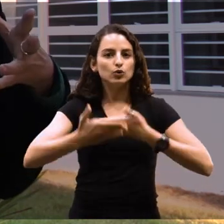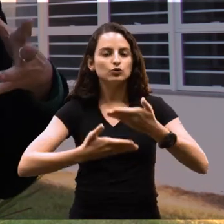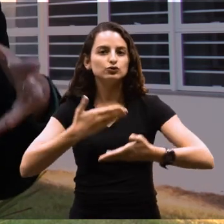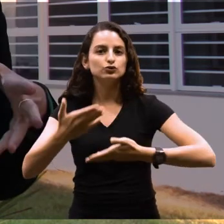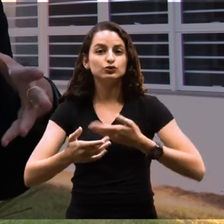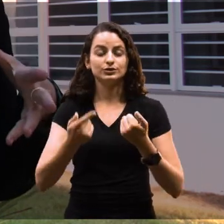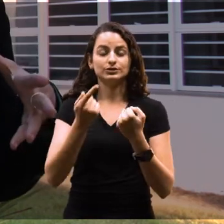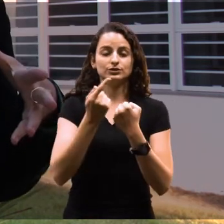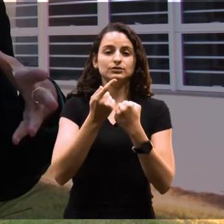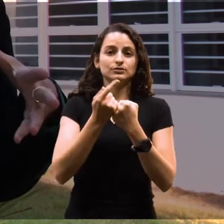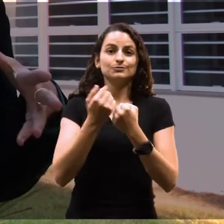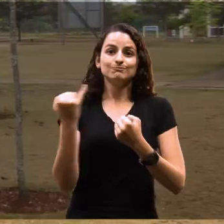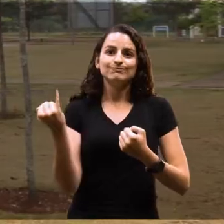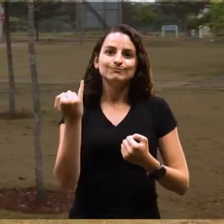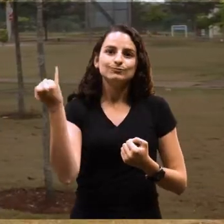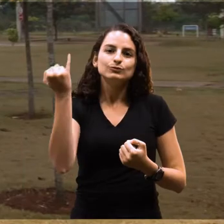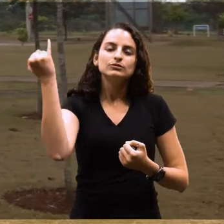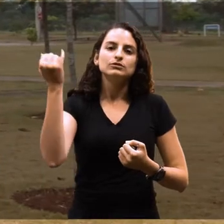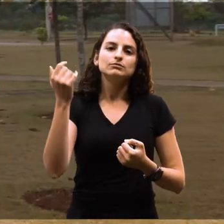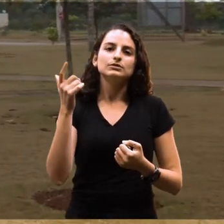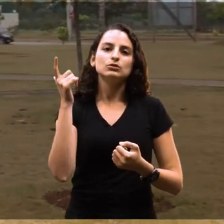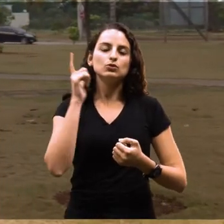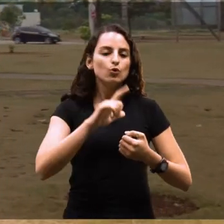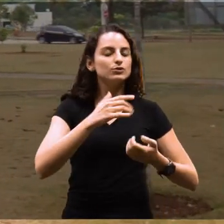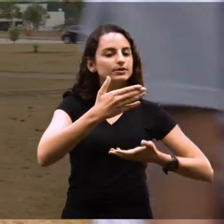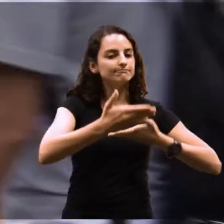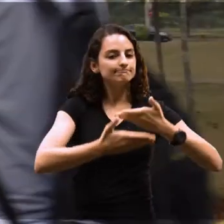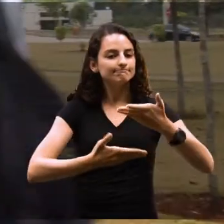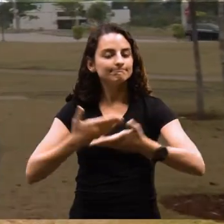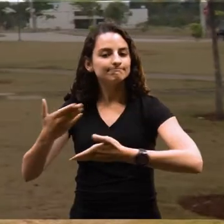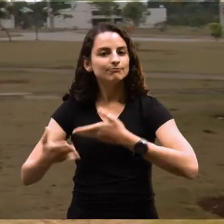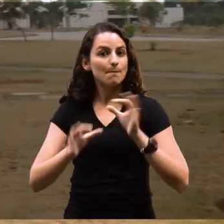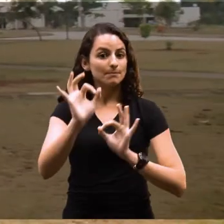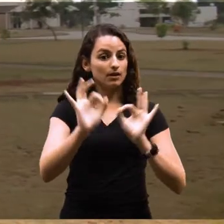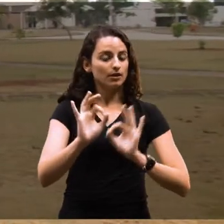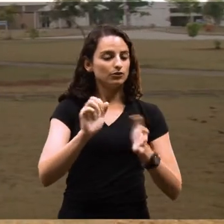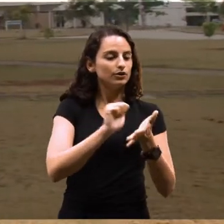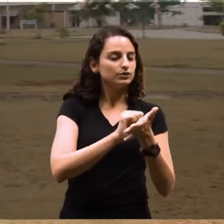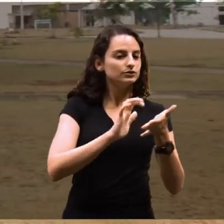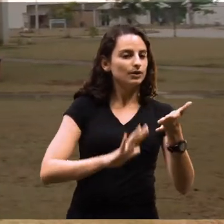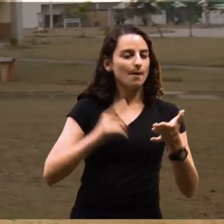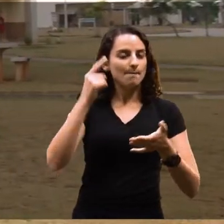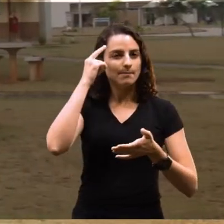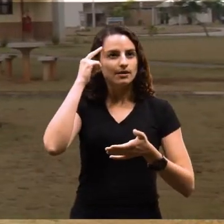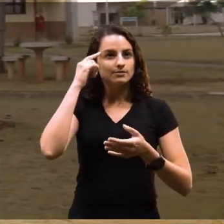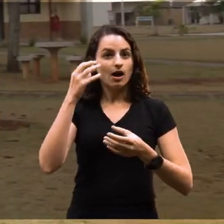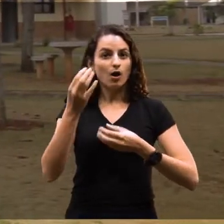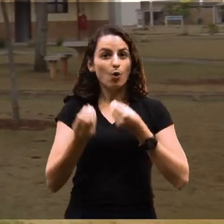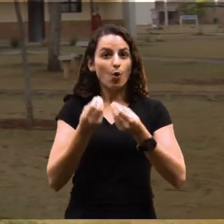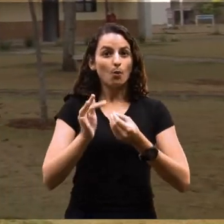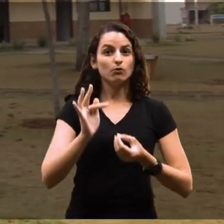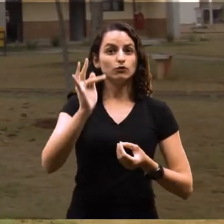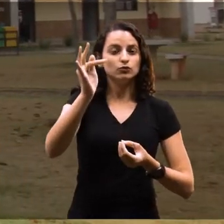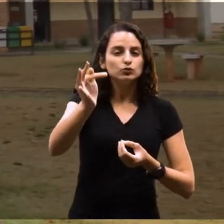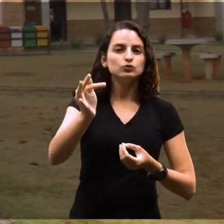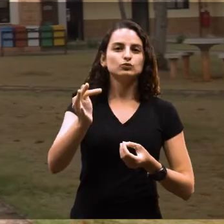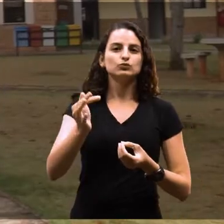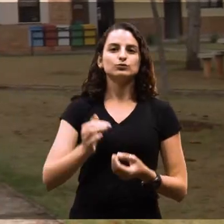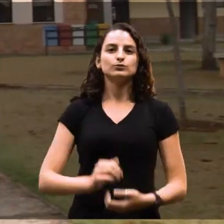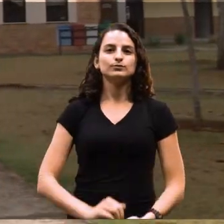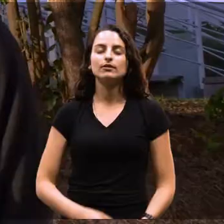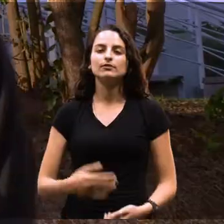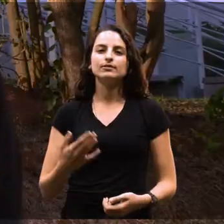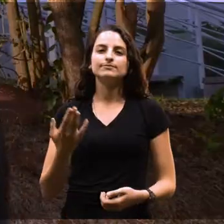A gestão é muito importante para que a gente possa planejar as atividades, pensar em expectativas de futuro e viabilizar